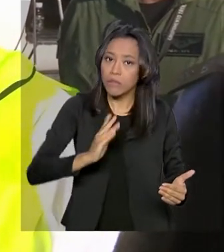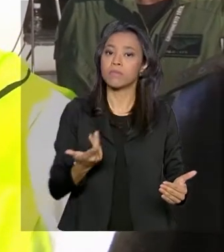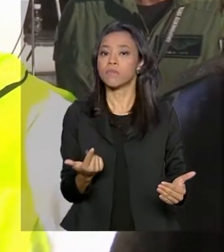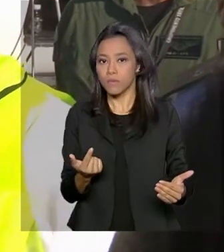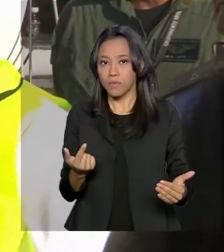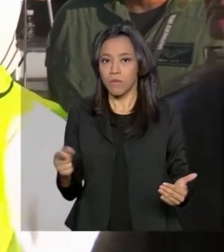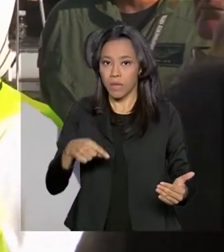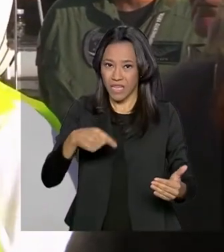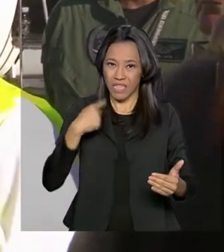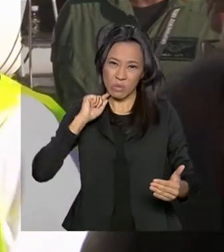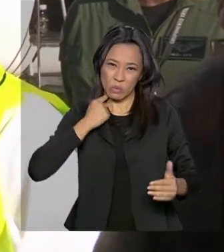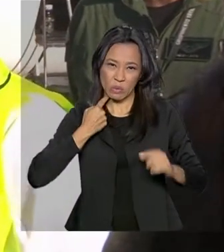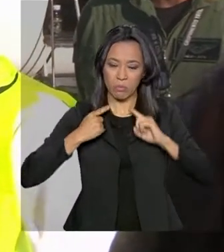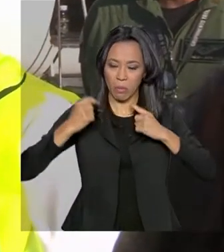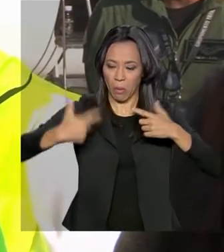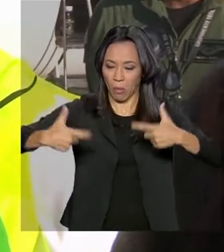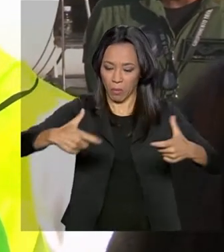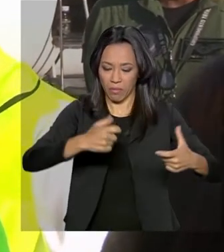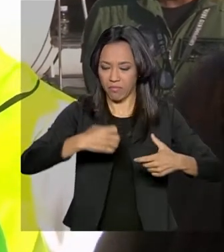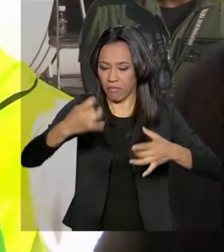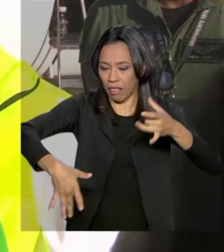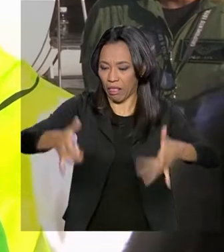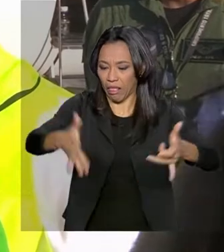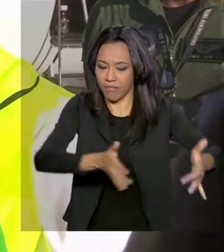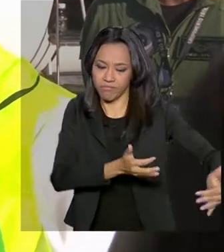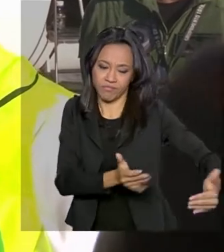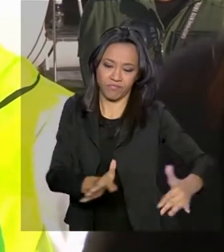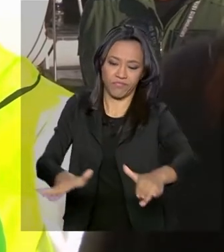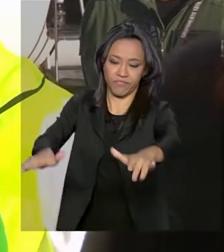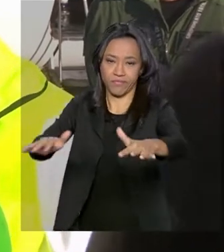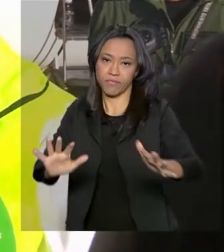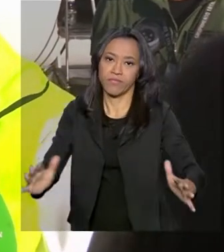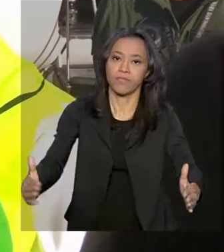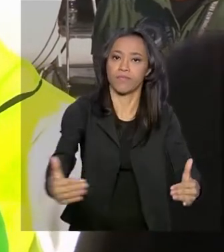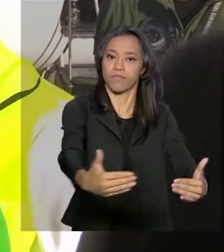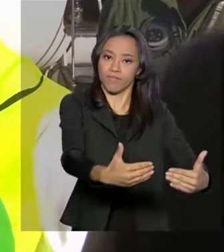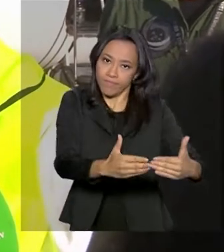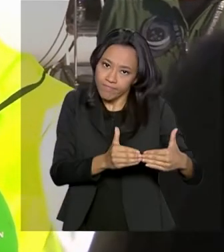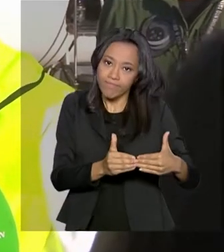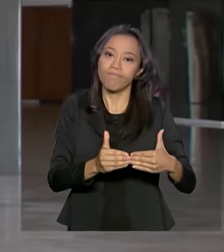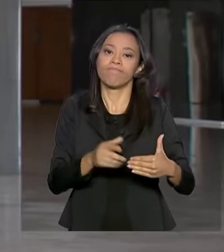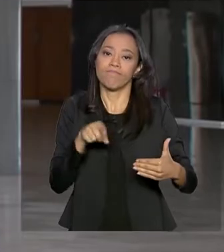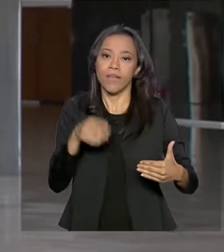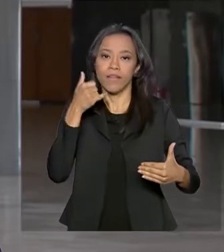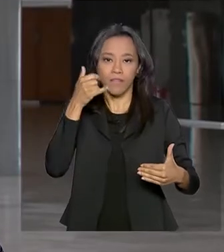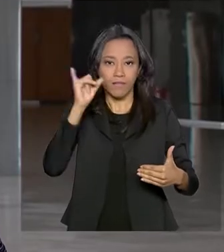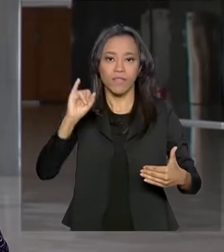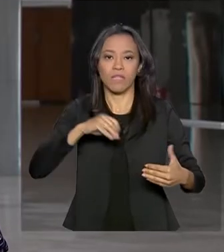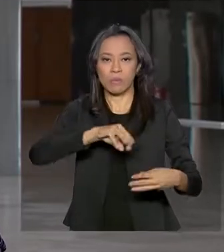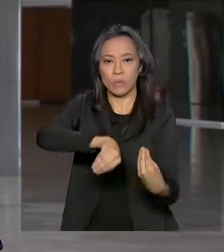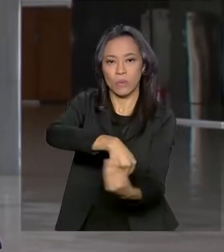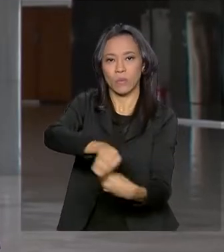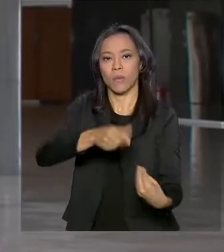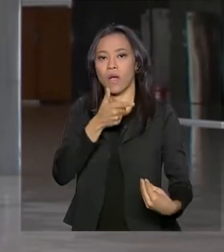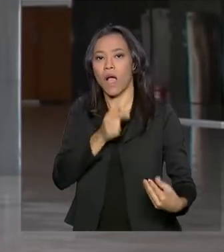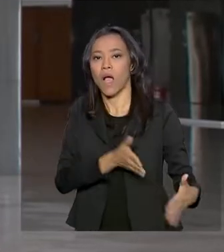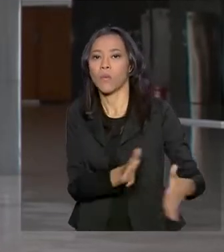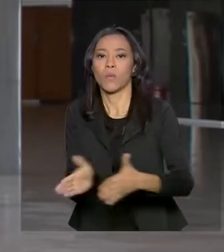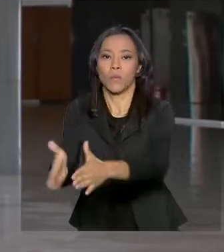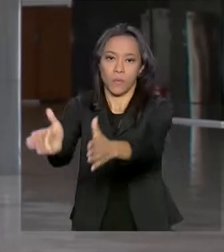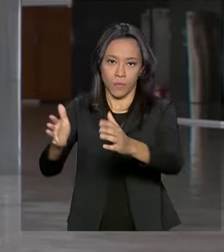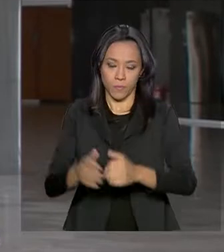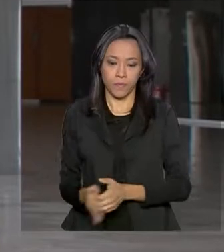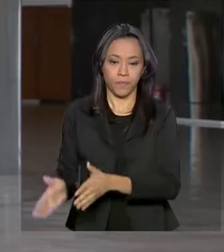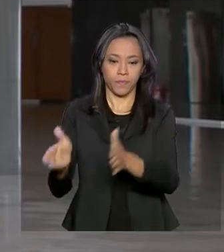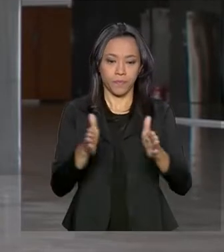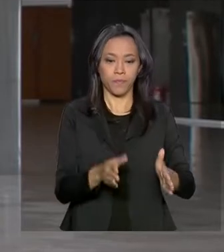conter isso daí para evitar qualquer prejuízo à parte de abastecimento hídrico da região. O ministro Ricardo